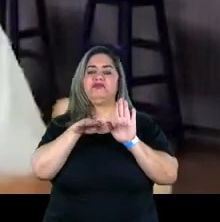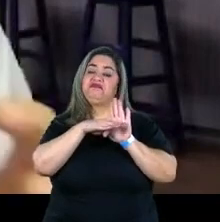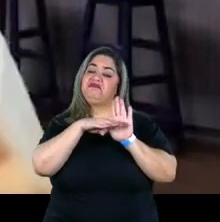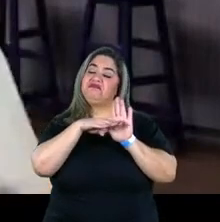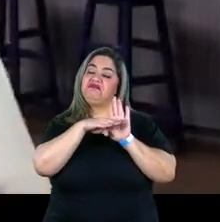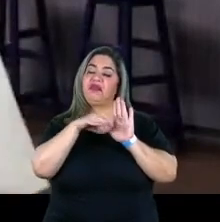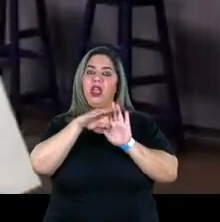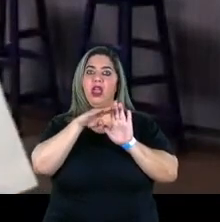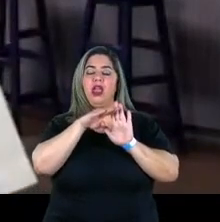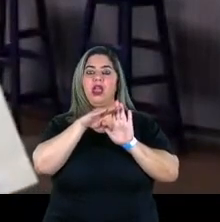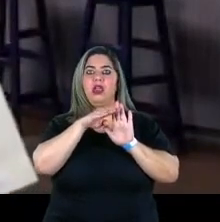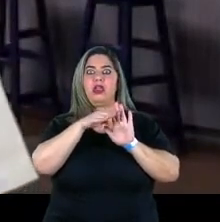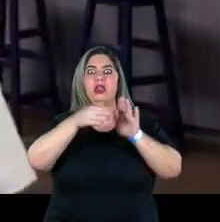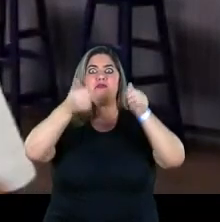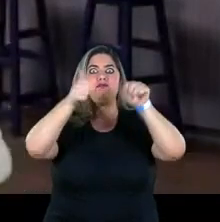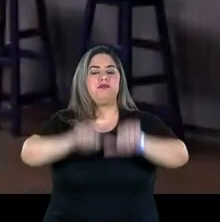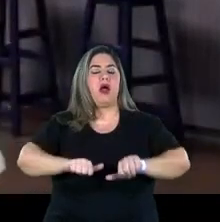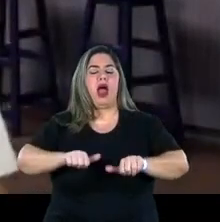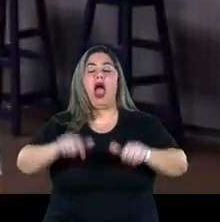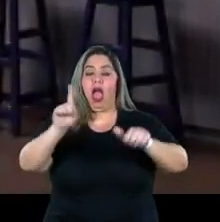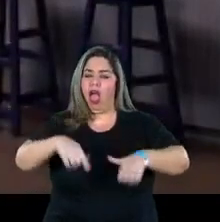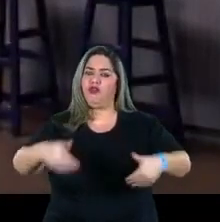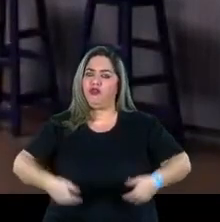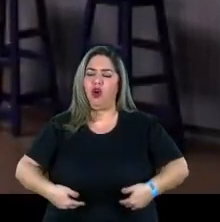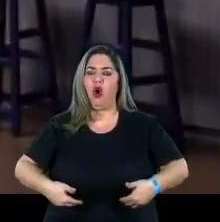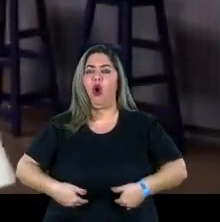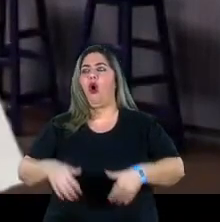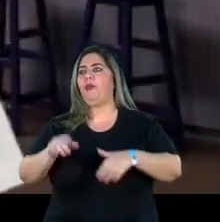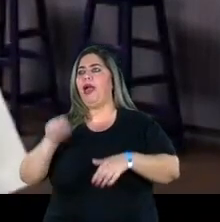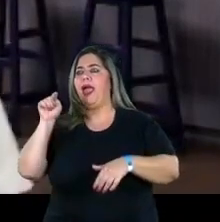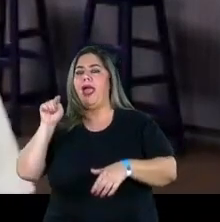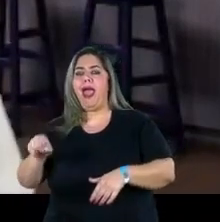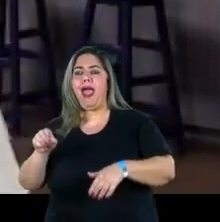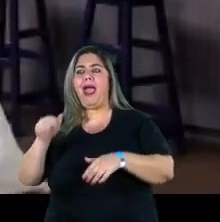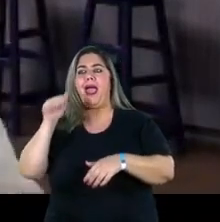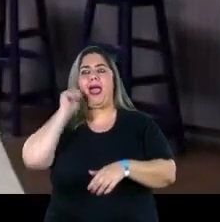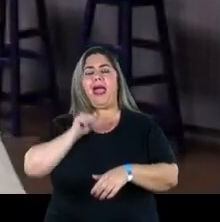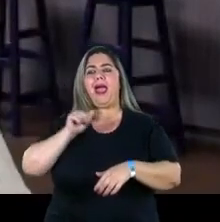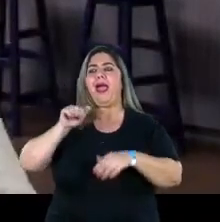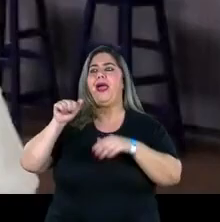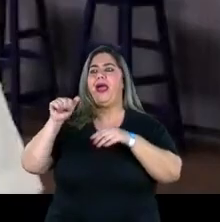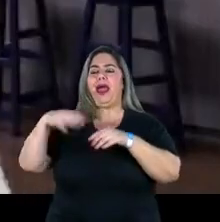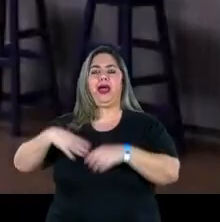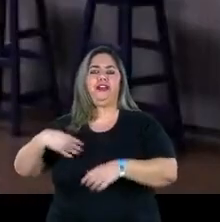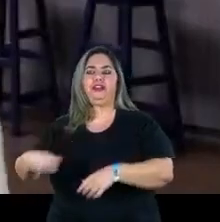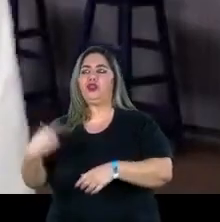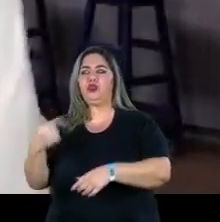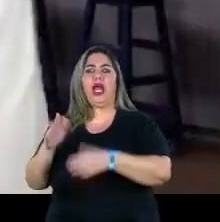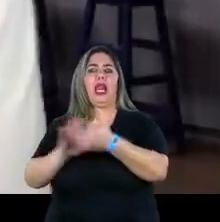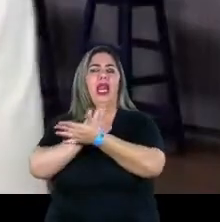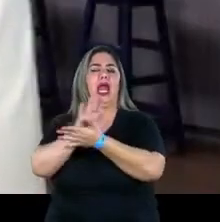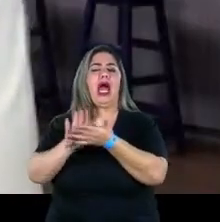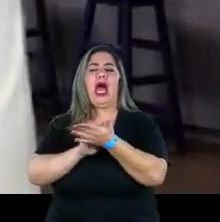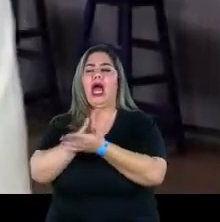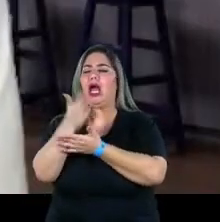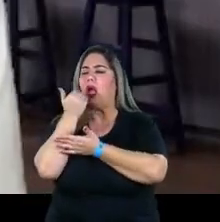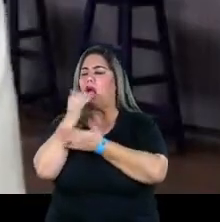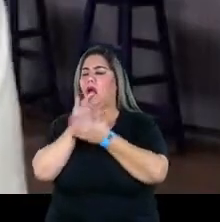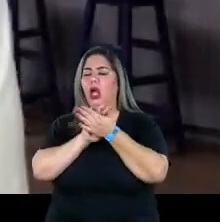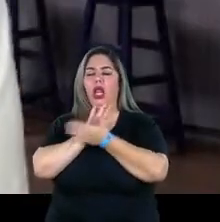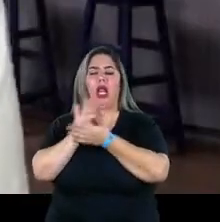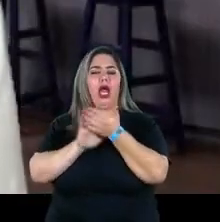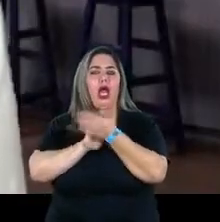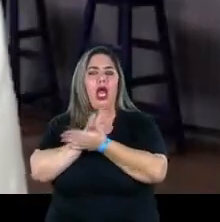A grave e a fome. É quando a família, ela e as filhas, os filhos, não tem nada para comer. Não tem nem esses 89